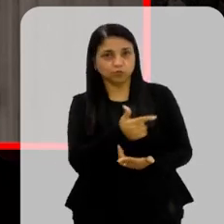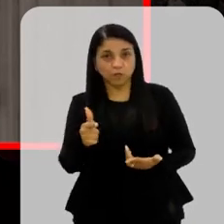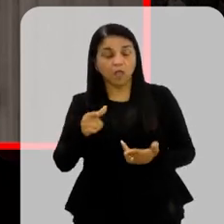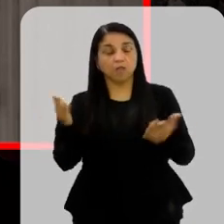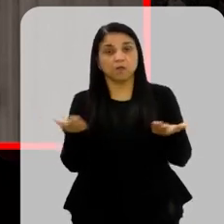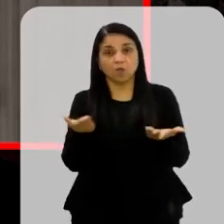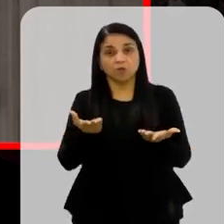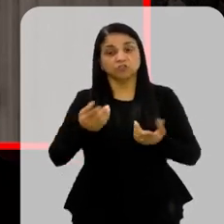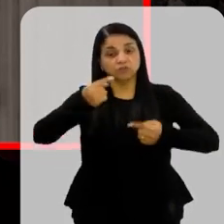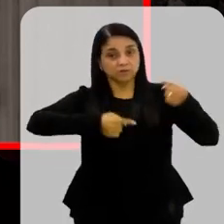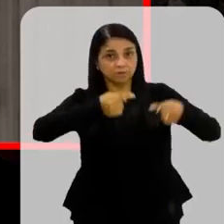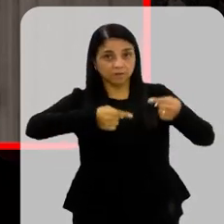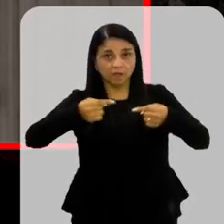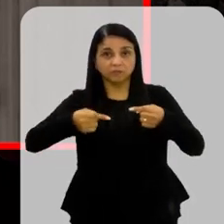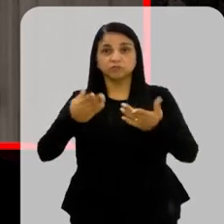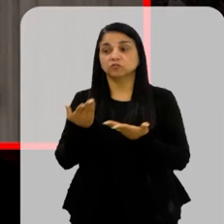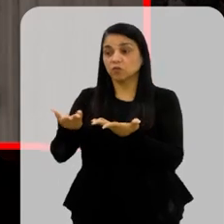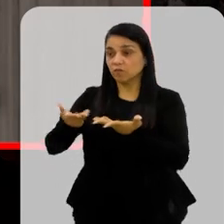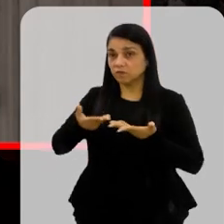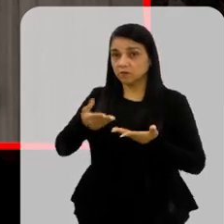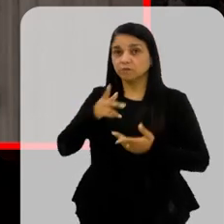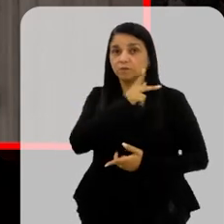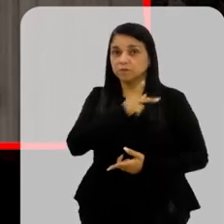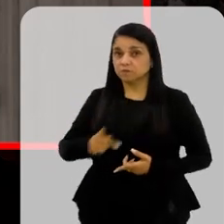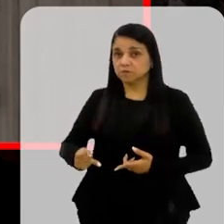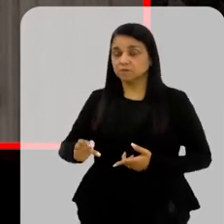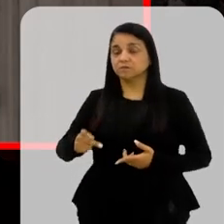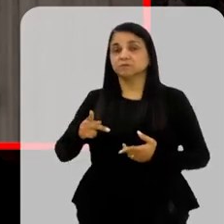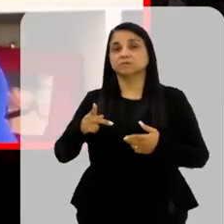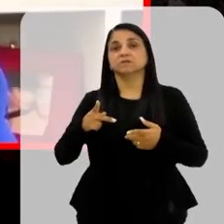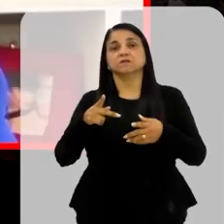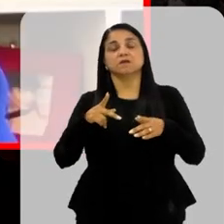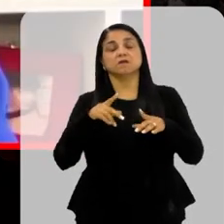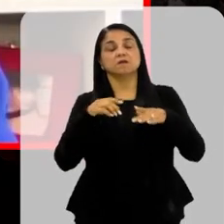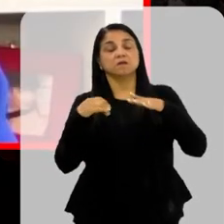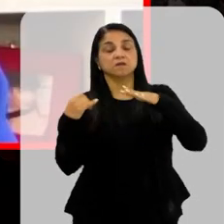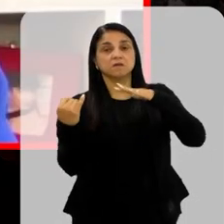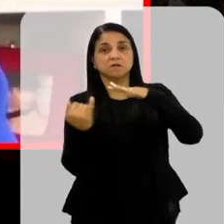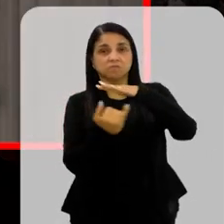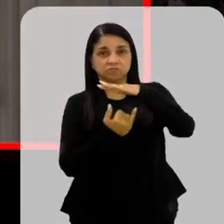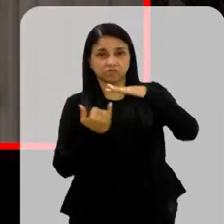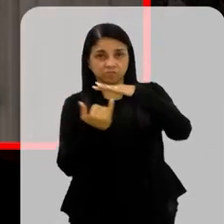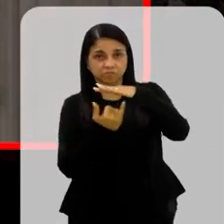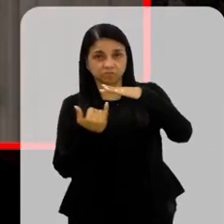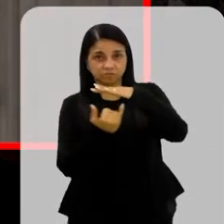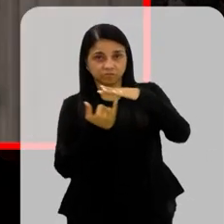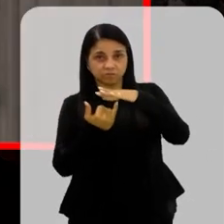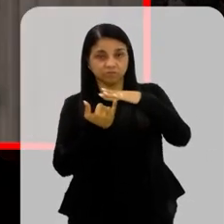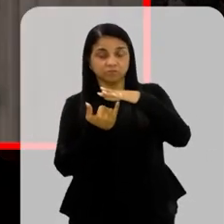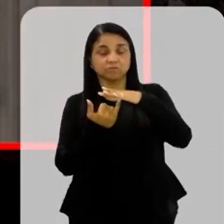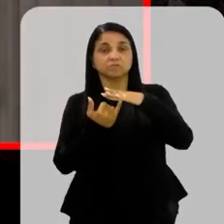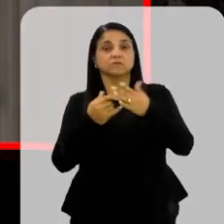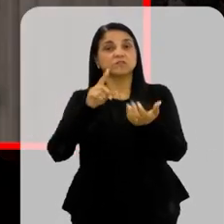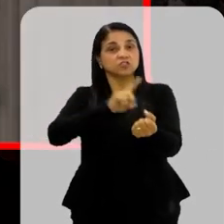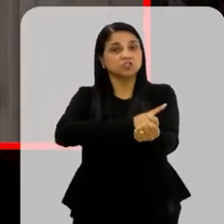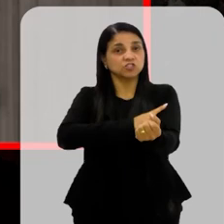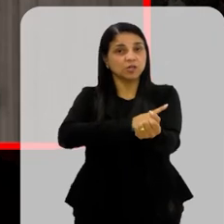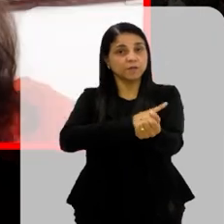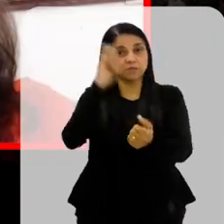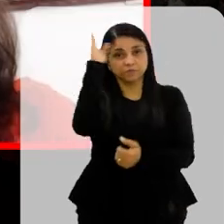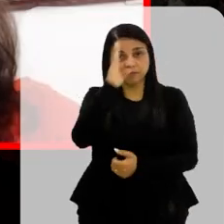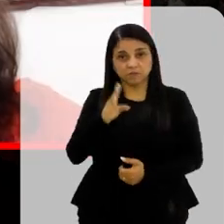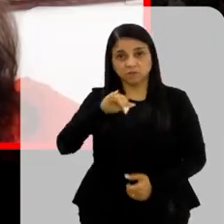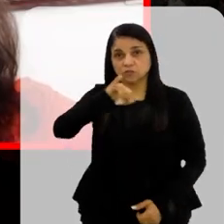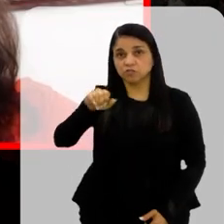Para isso, convidamos a vice-presidente da Sociedade Brasileira de Diabetes, Solange Travassos A presidente do Instituto Diabetes Brasil,